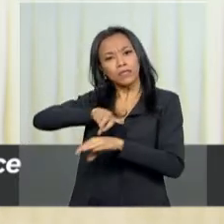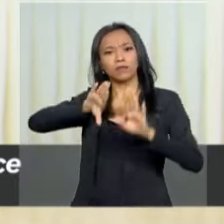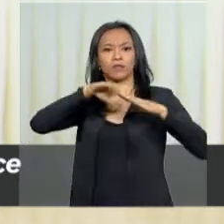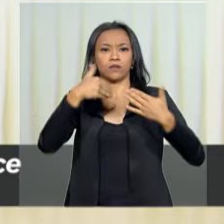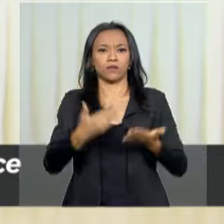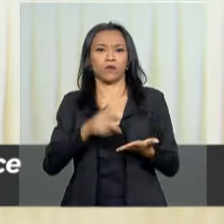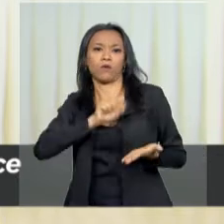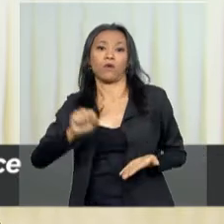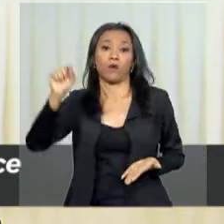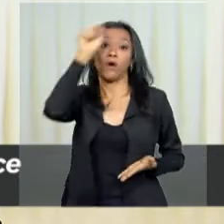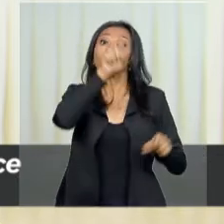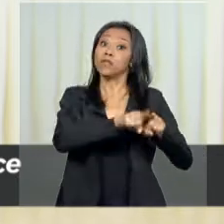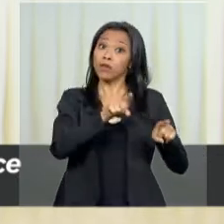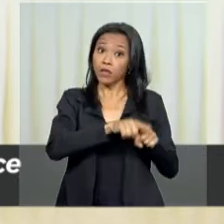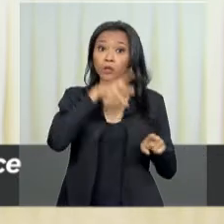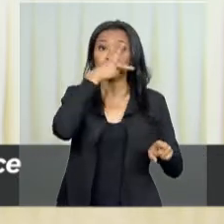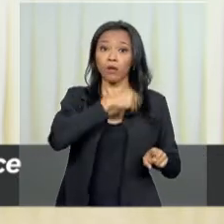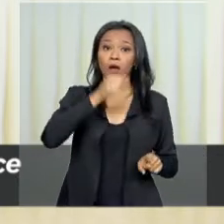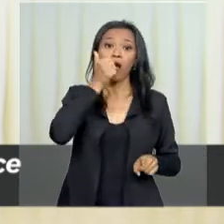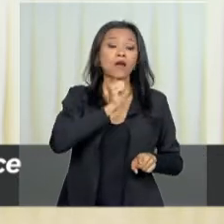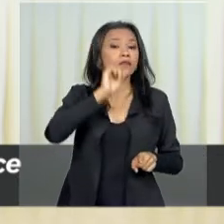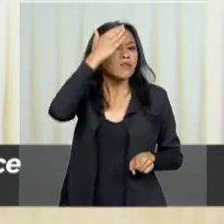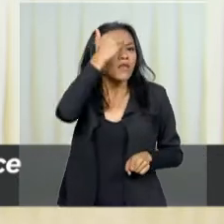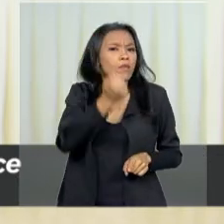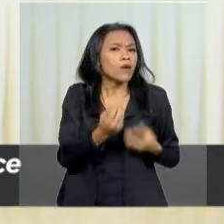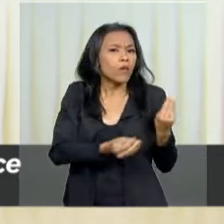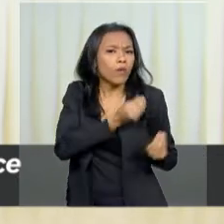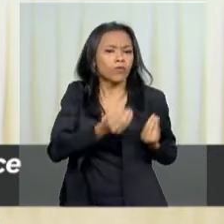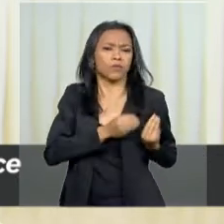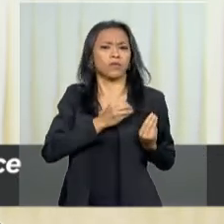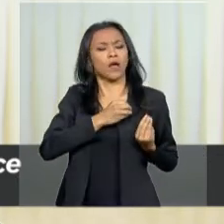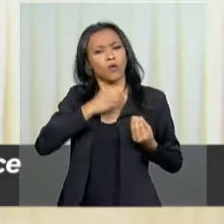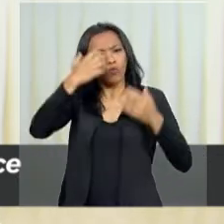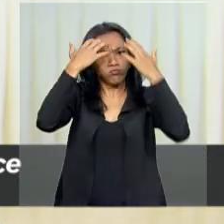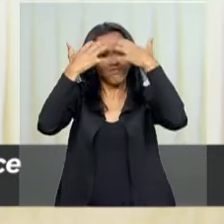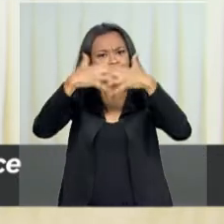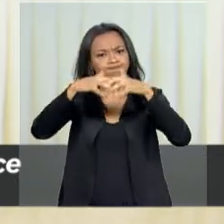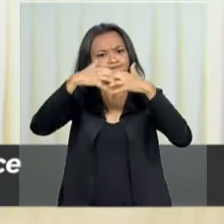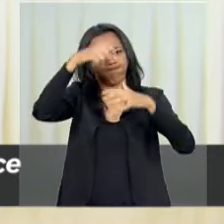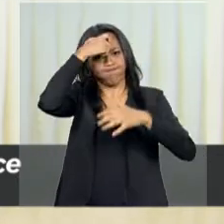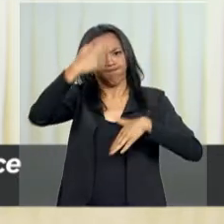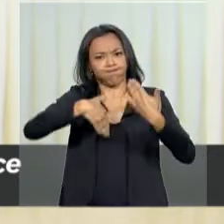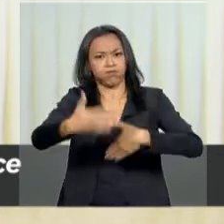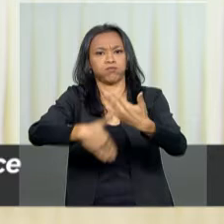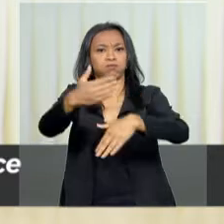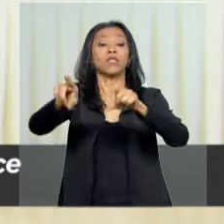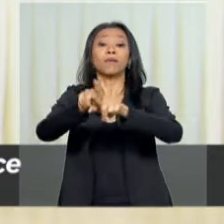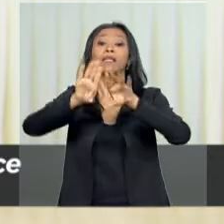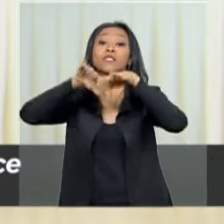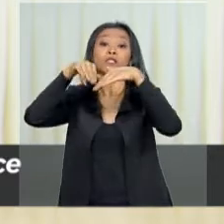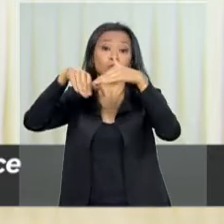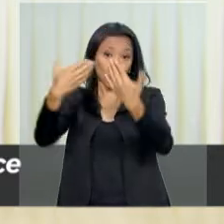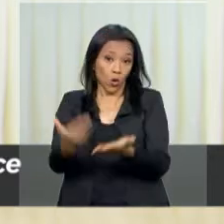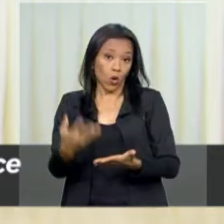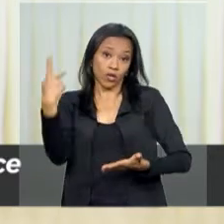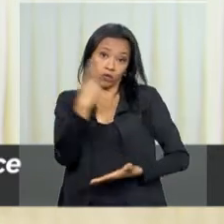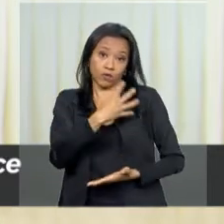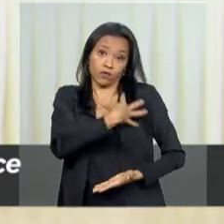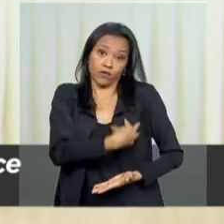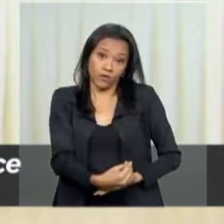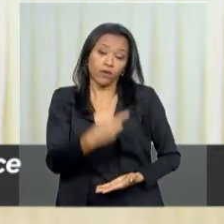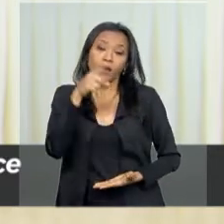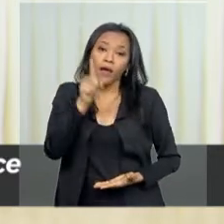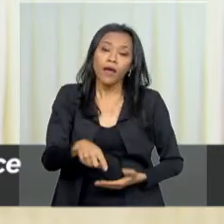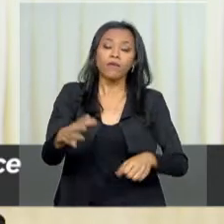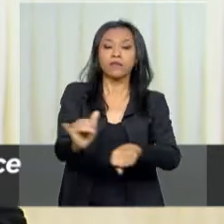também os pais em casa vão poder acompanhar de perto como que está o desenvolvimento da escola do seu filho. Esse índice também é usado como uma ferramenta para medir